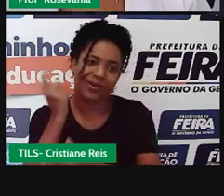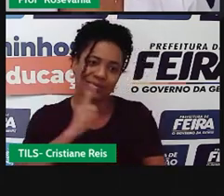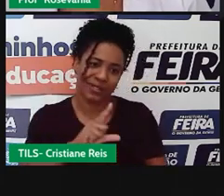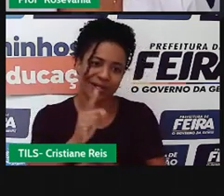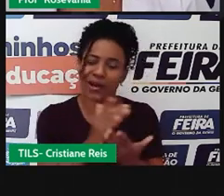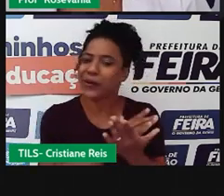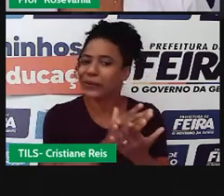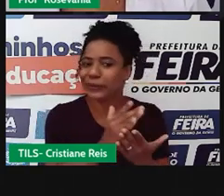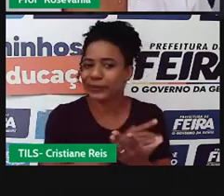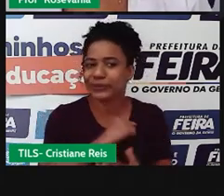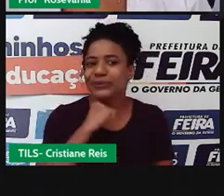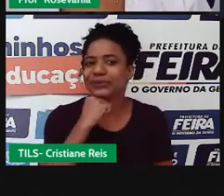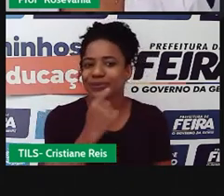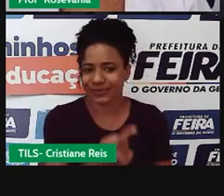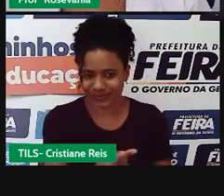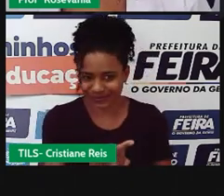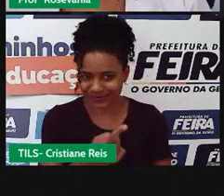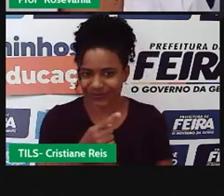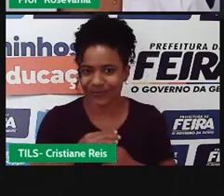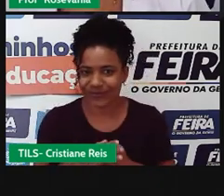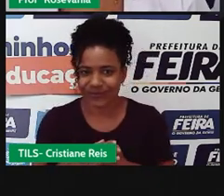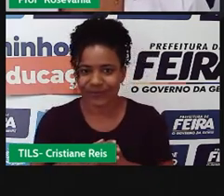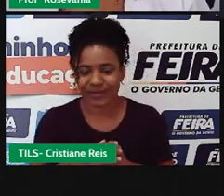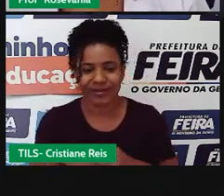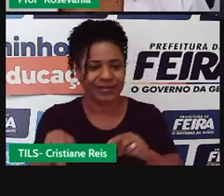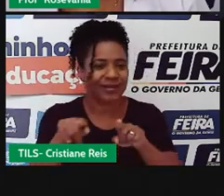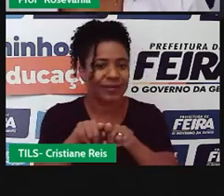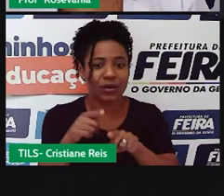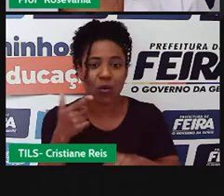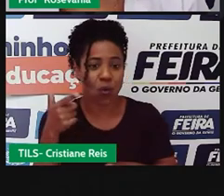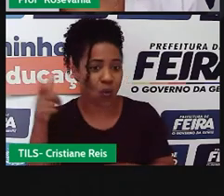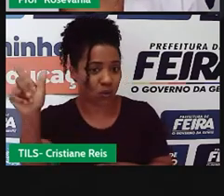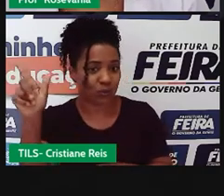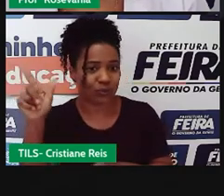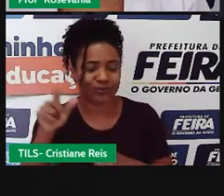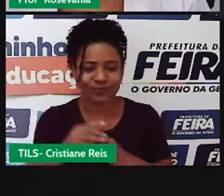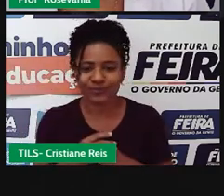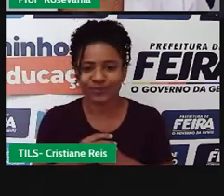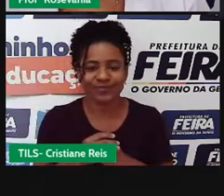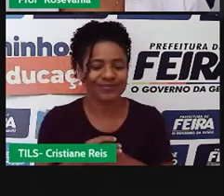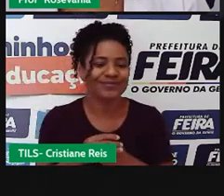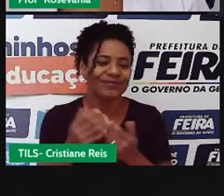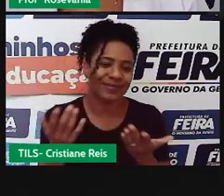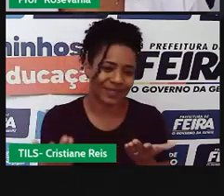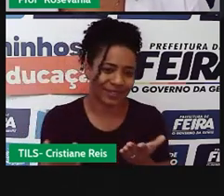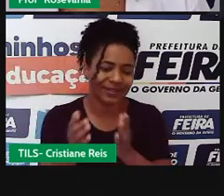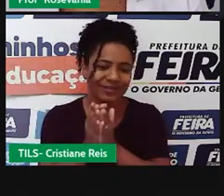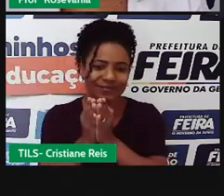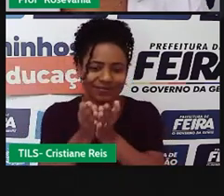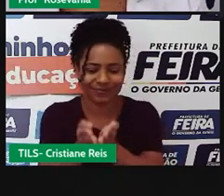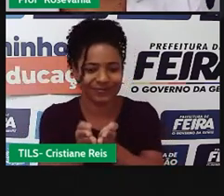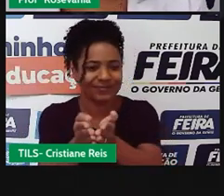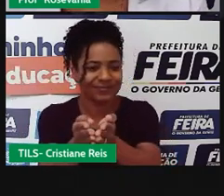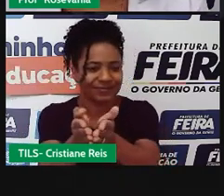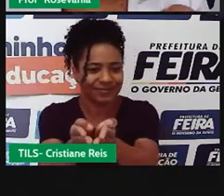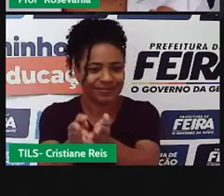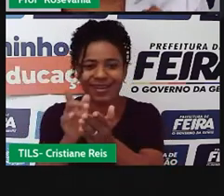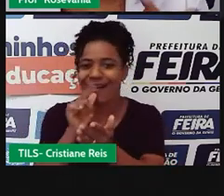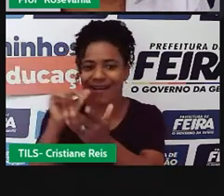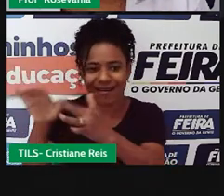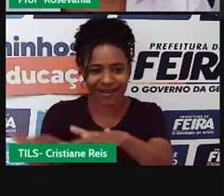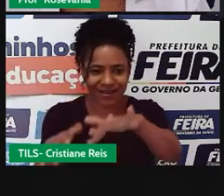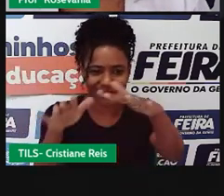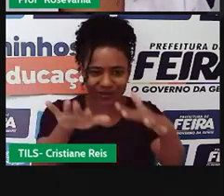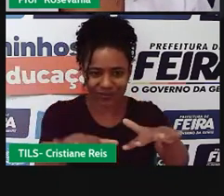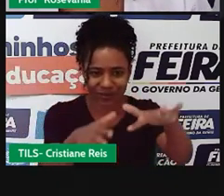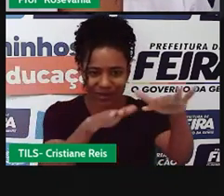Outro tipo de transporte, como eu falei pra vocês, são os transportes aquáticos, né, muitos deles relacionados até com essa questão da